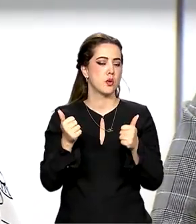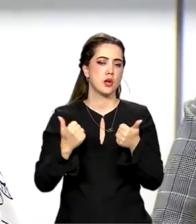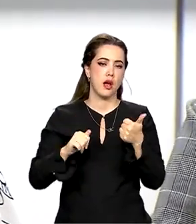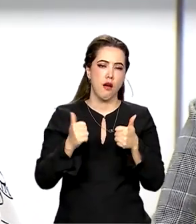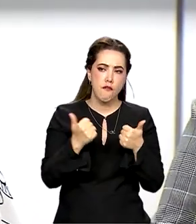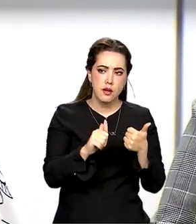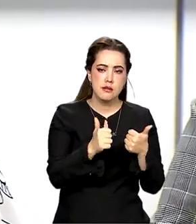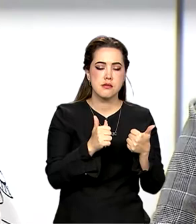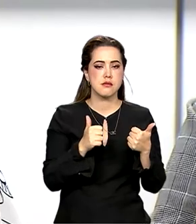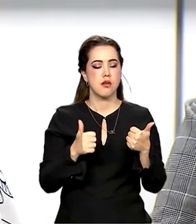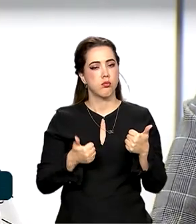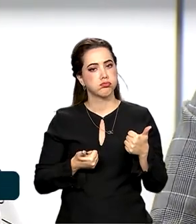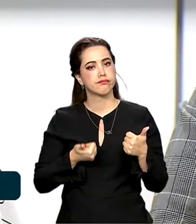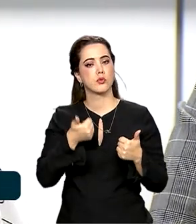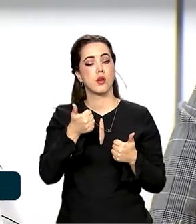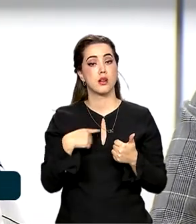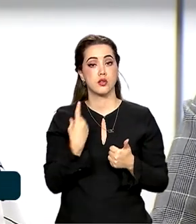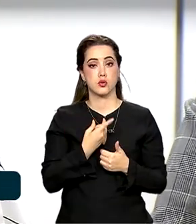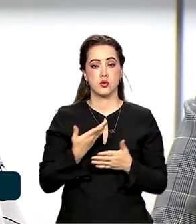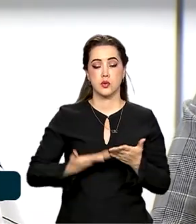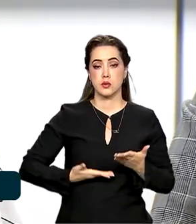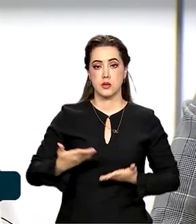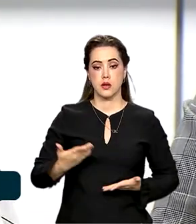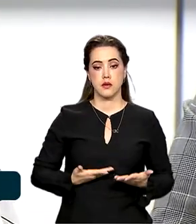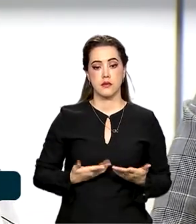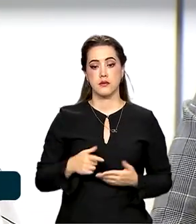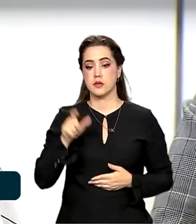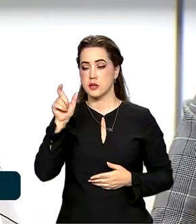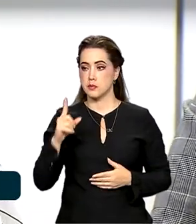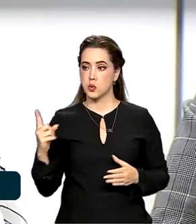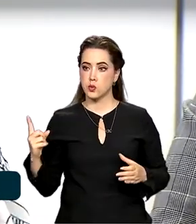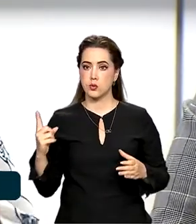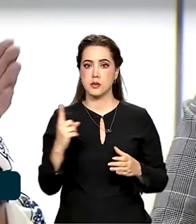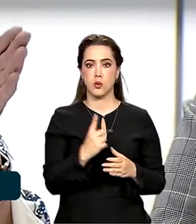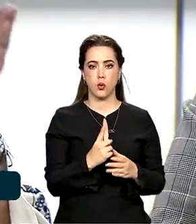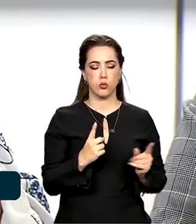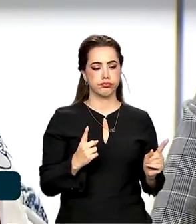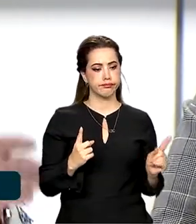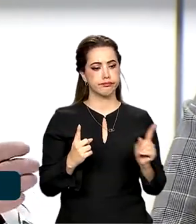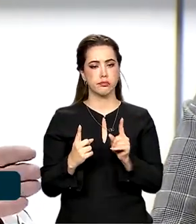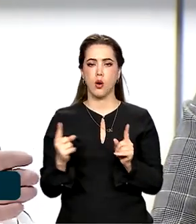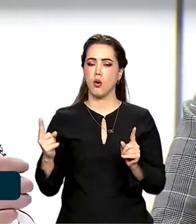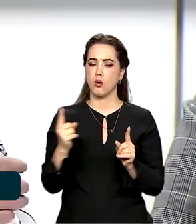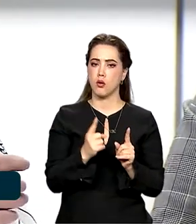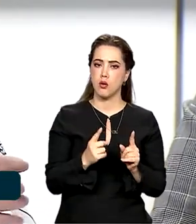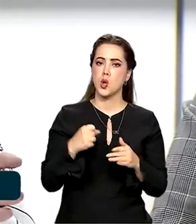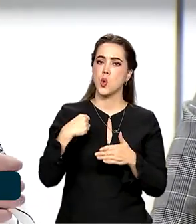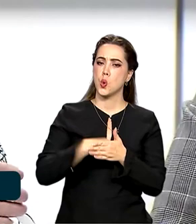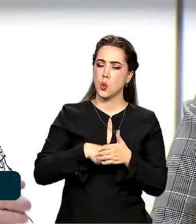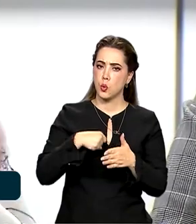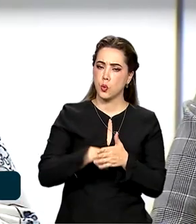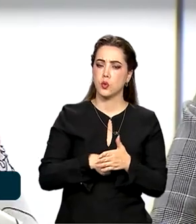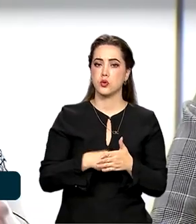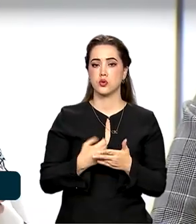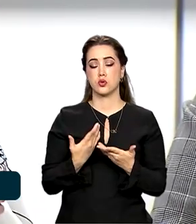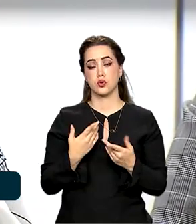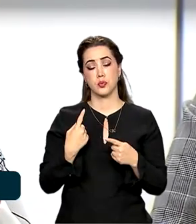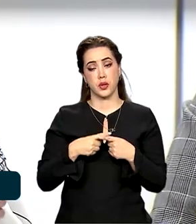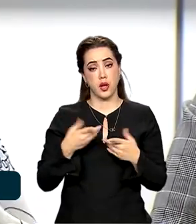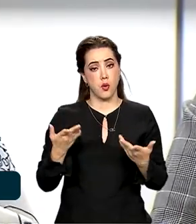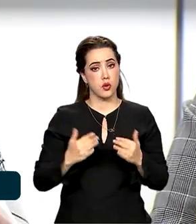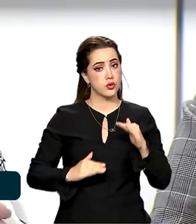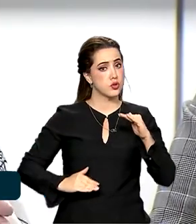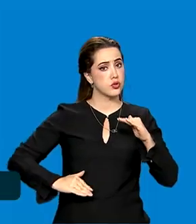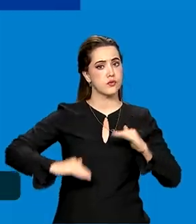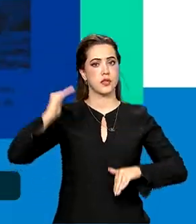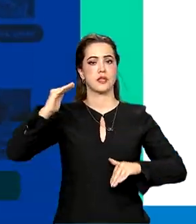dos nossos produtos e serviços, inclua pessoas, né, e enfrente uma desigualdade que